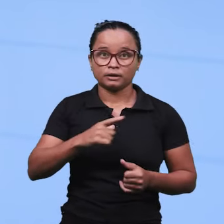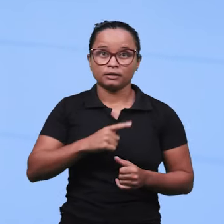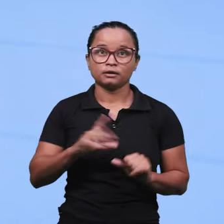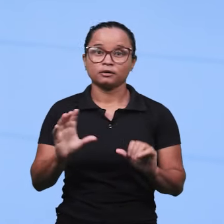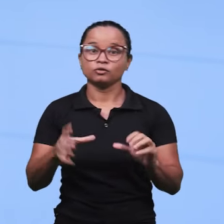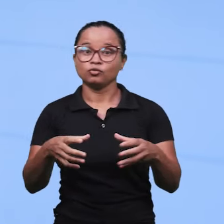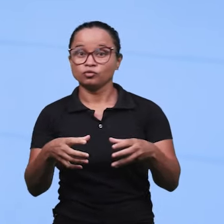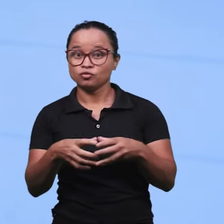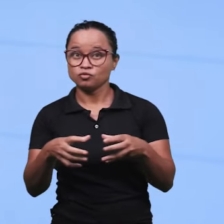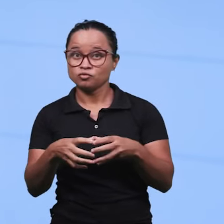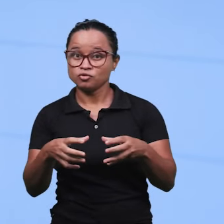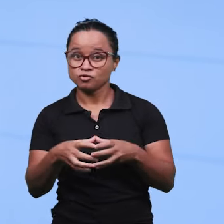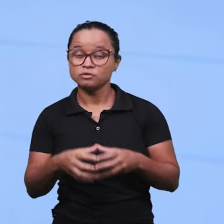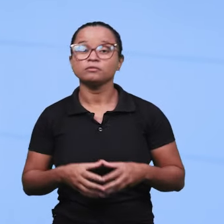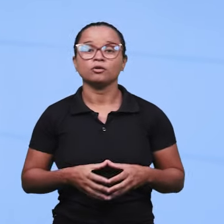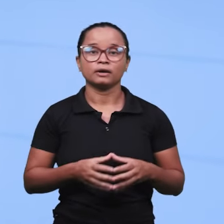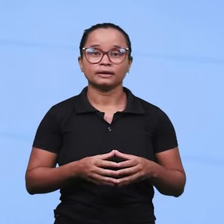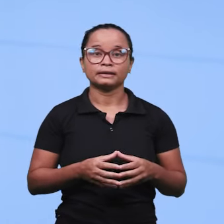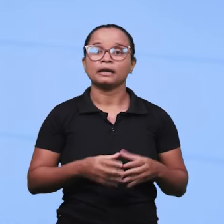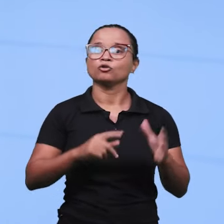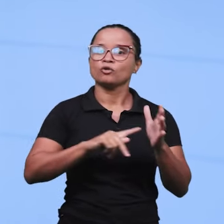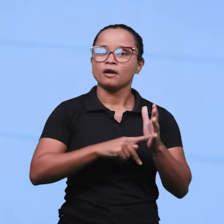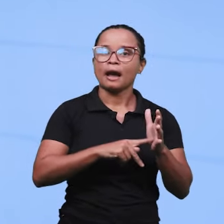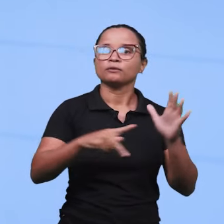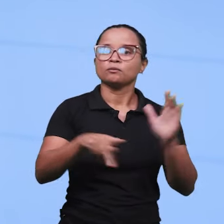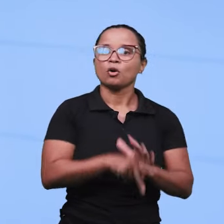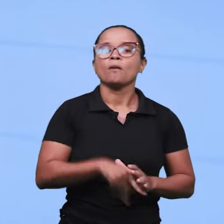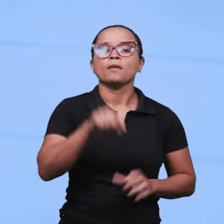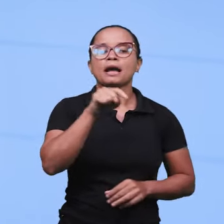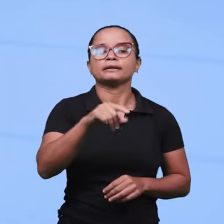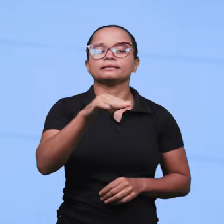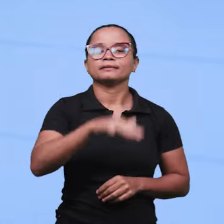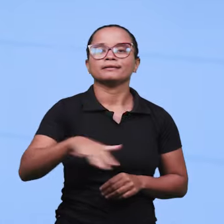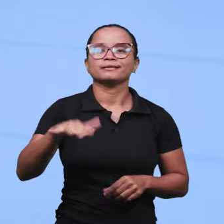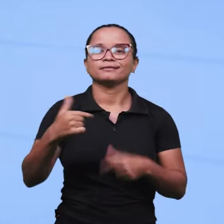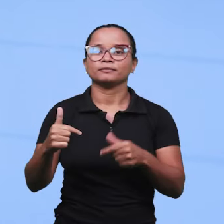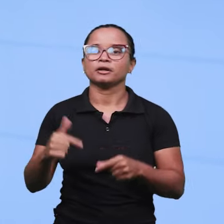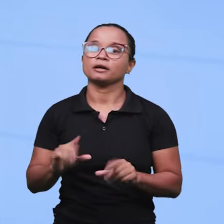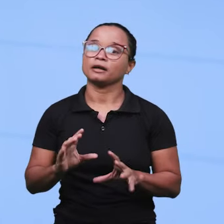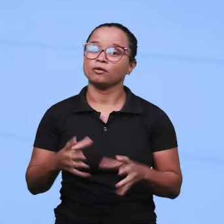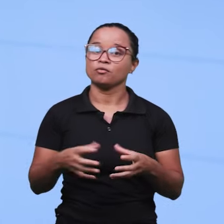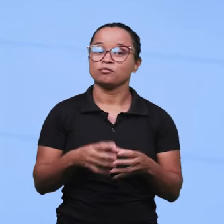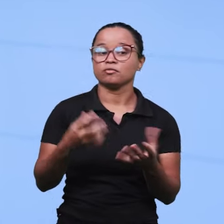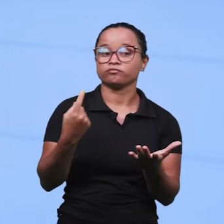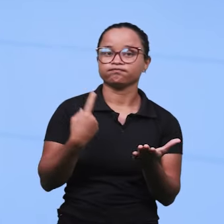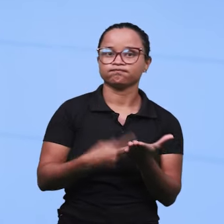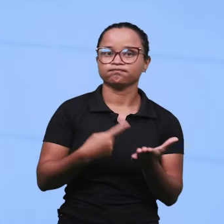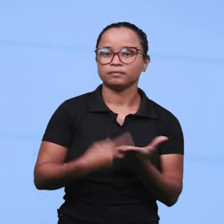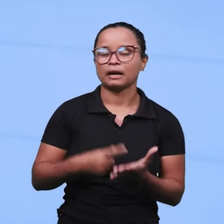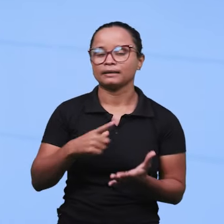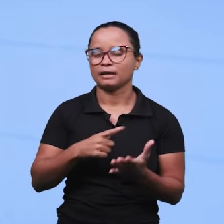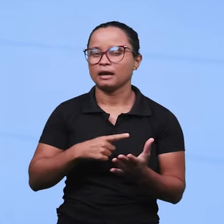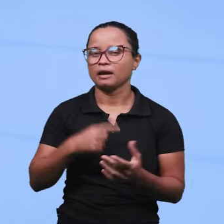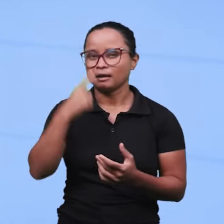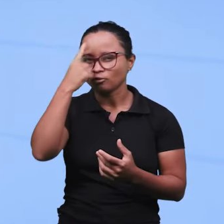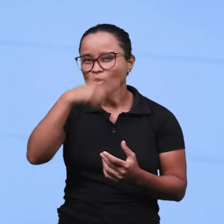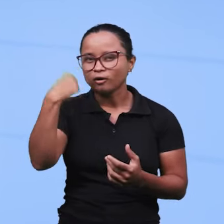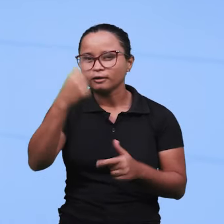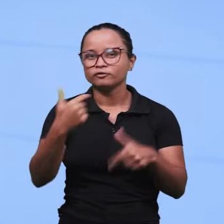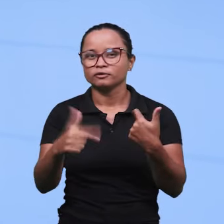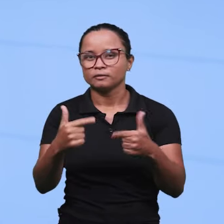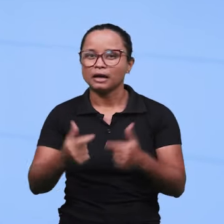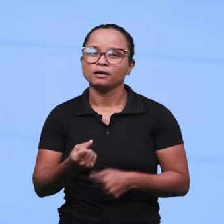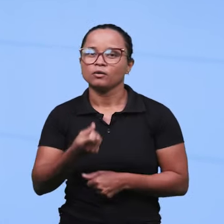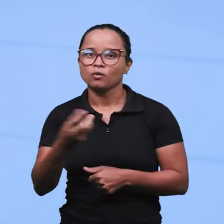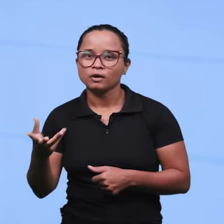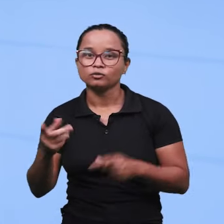categoria do seu segmento. Então, é buscar o acordo coletivo, que lá vai estar definida a jornada, aquilo que